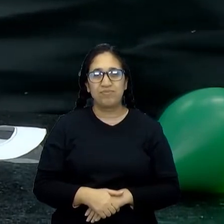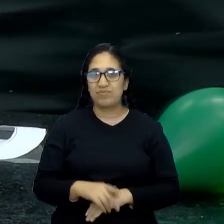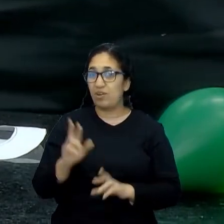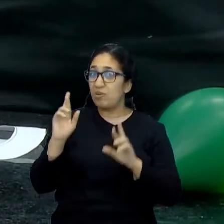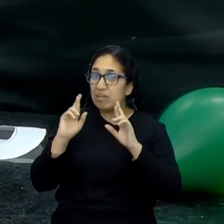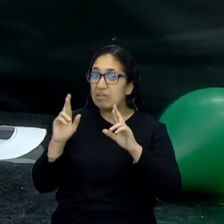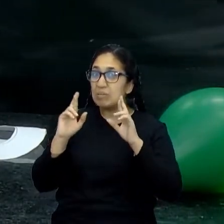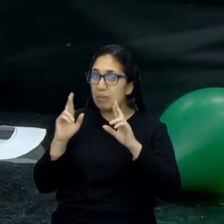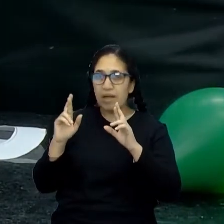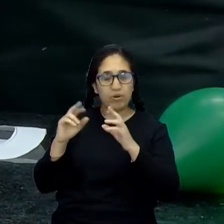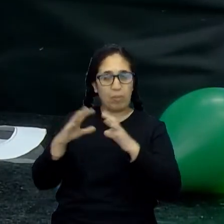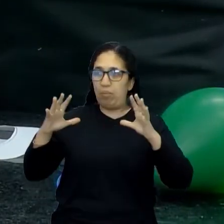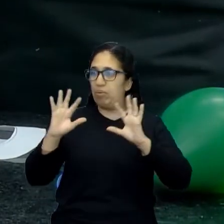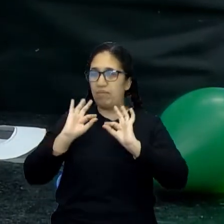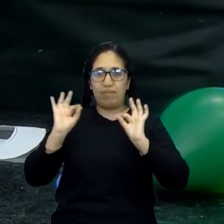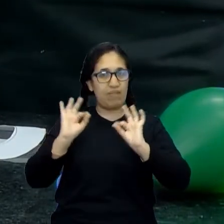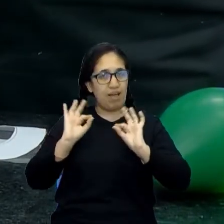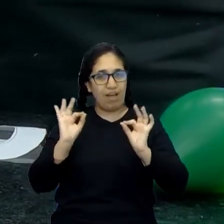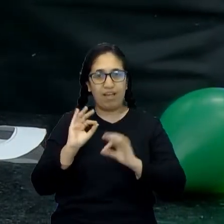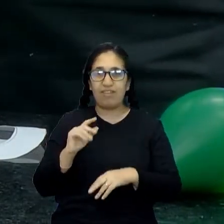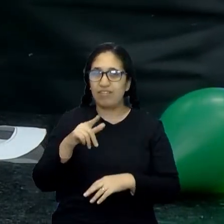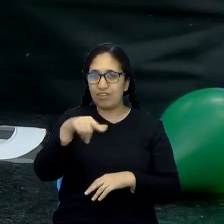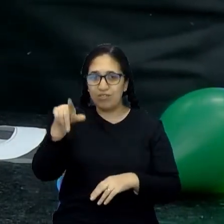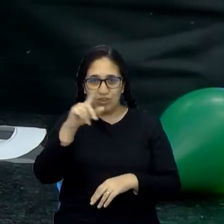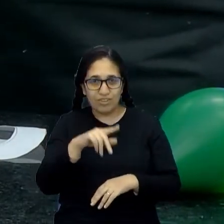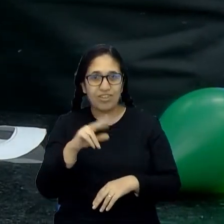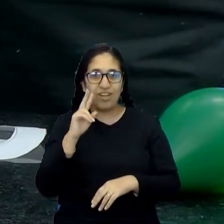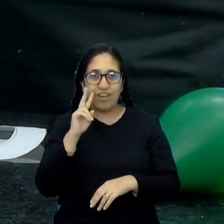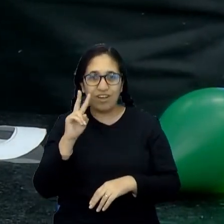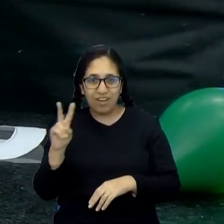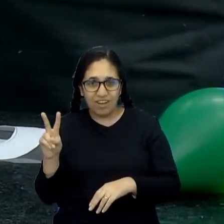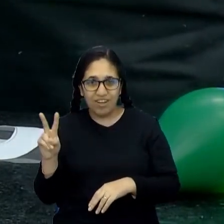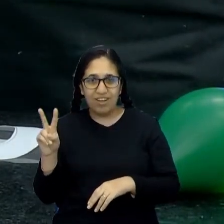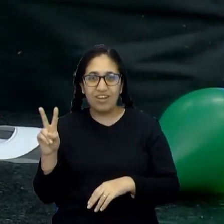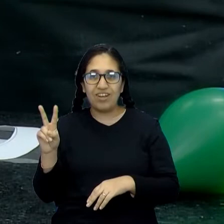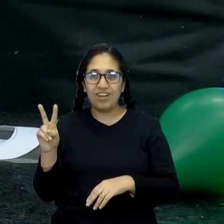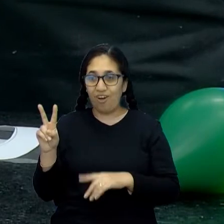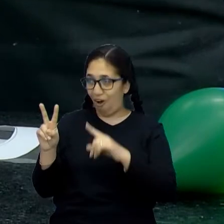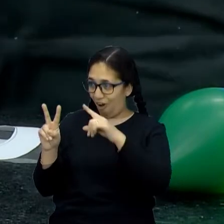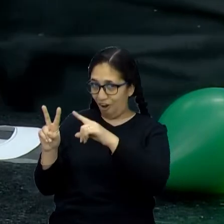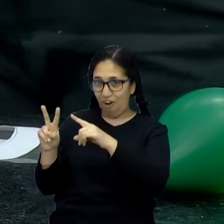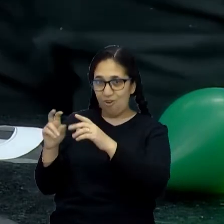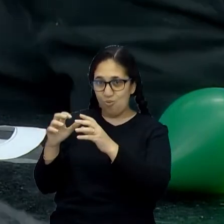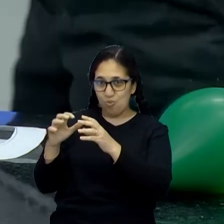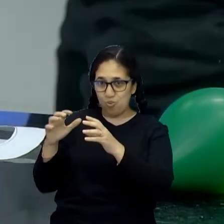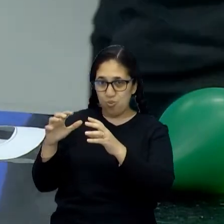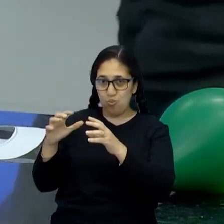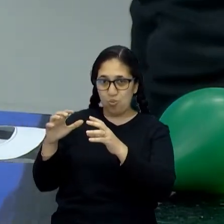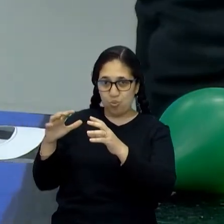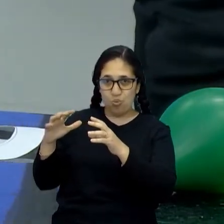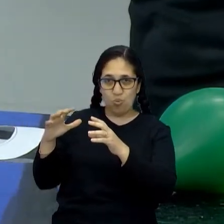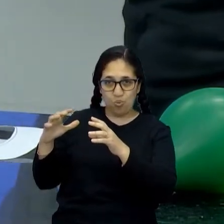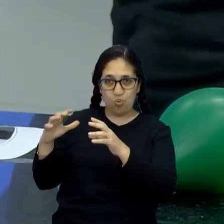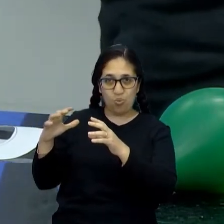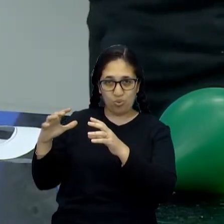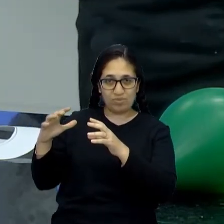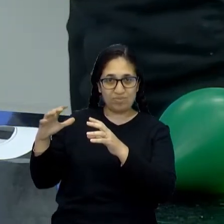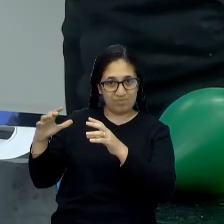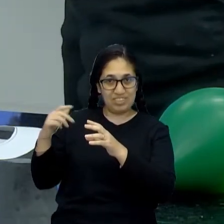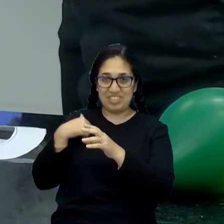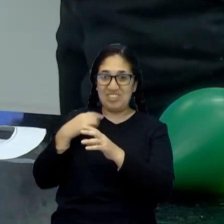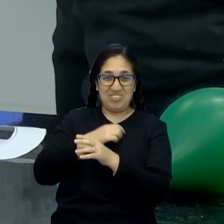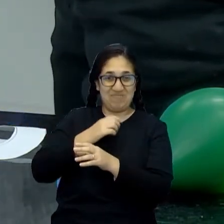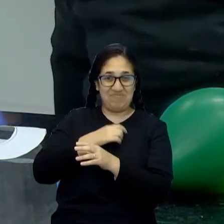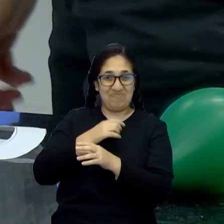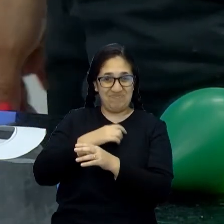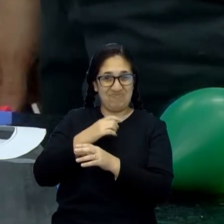Espero que não estoure nada. Eu espero que vocês consigam ver que aqui tá ficando verdinho, tá estufando, né? Eu tô até com medo.